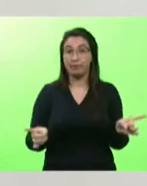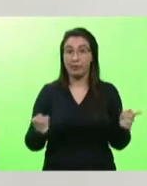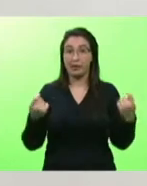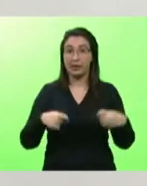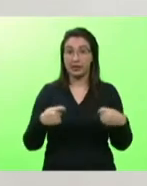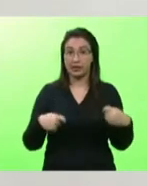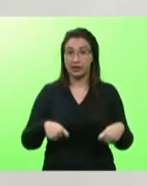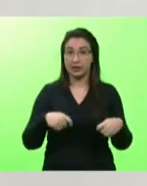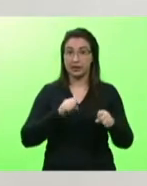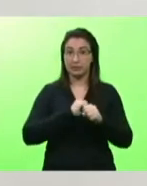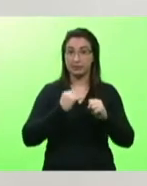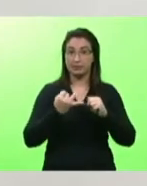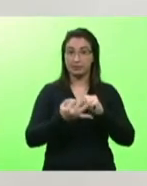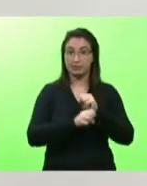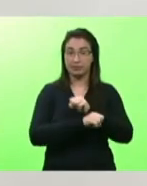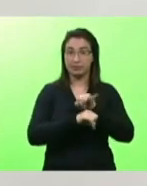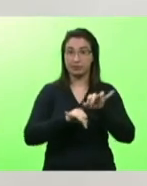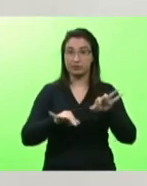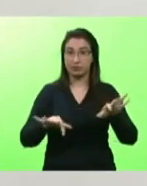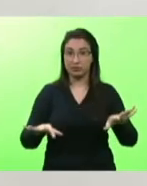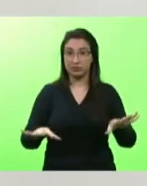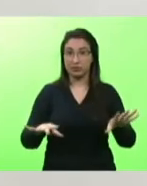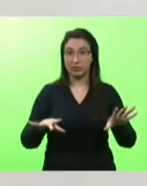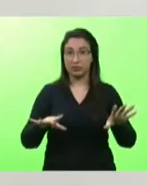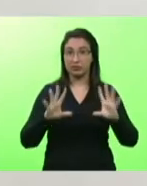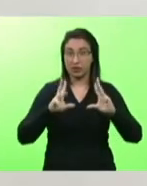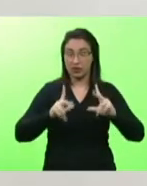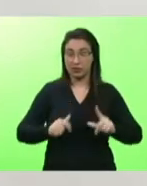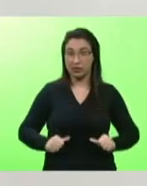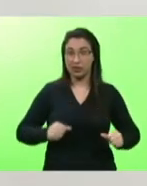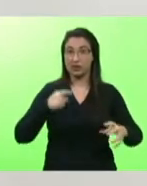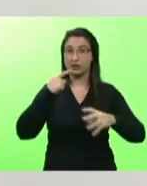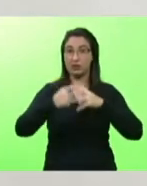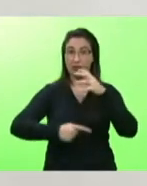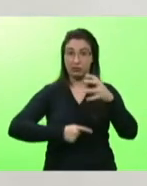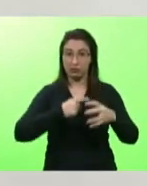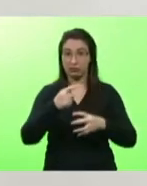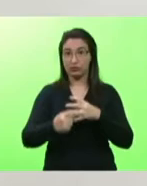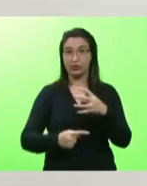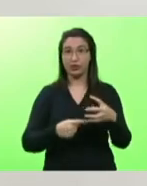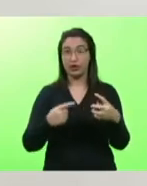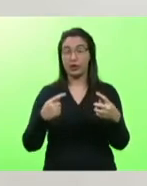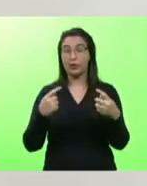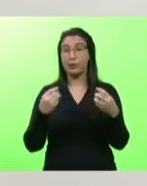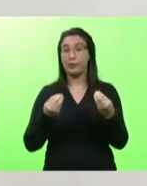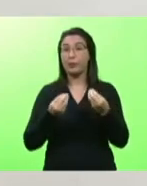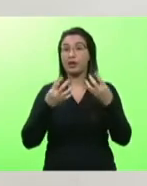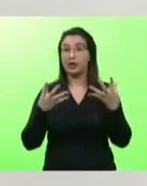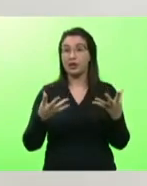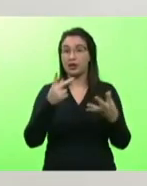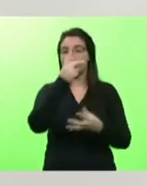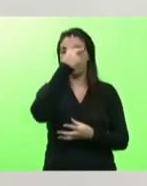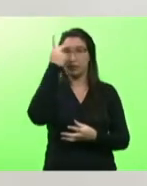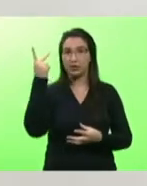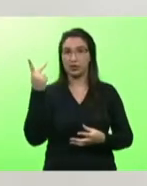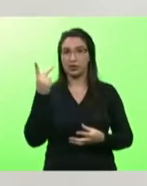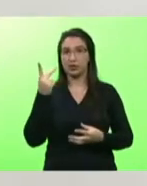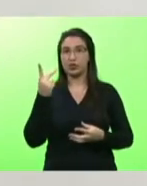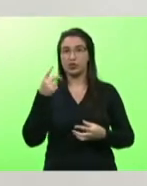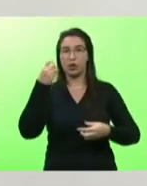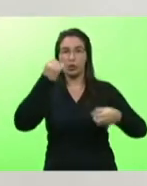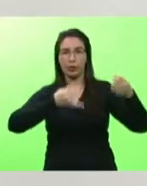uma crise sanitária mundial para que as pessoas pudessem falar mais sobre o tema